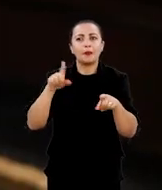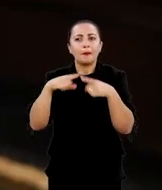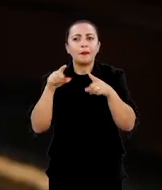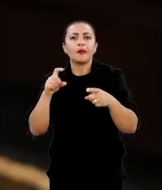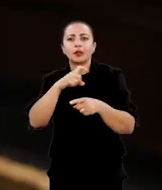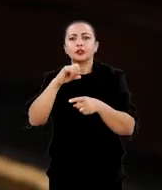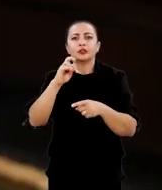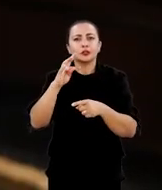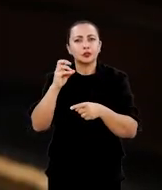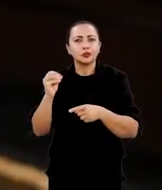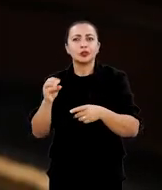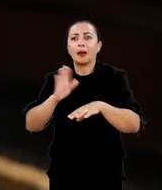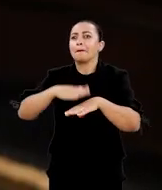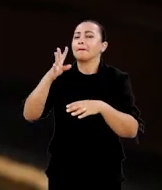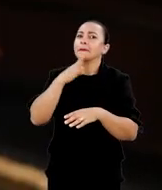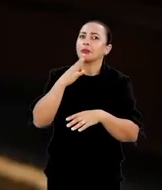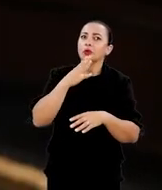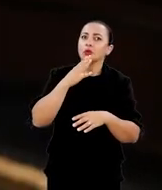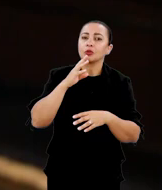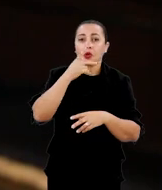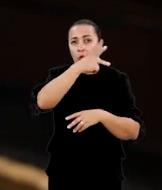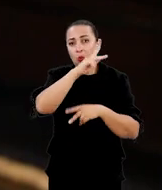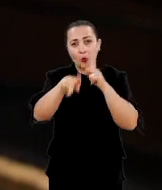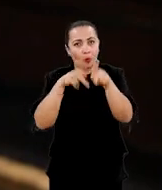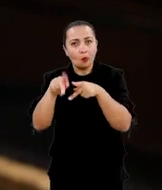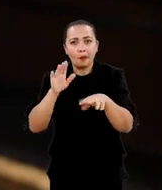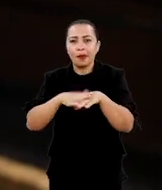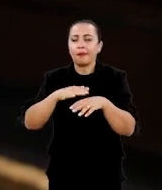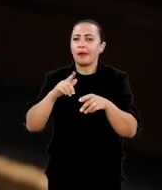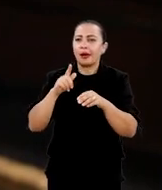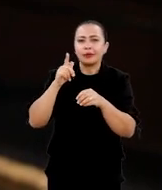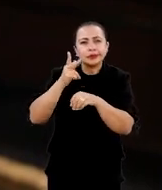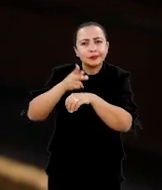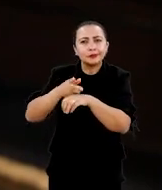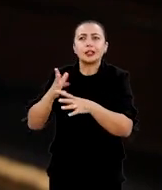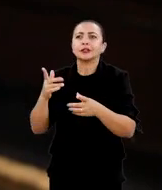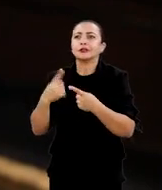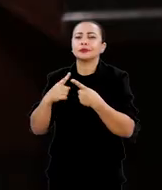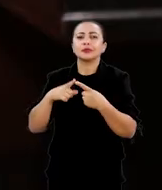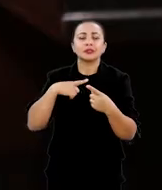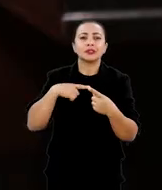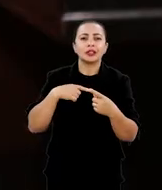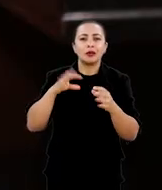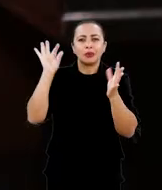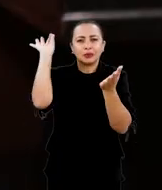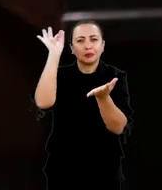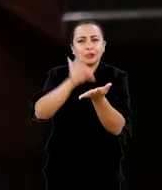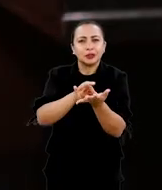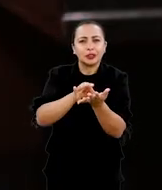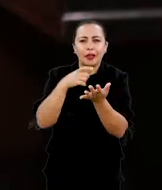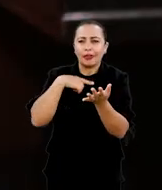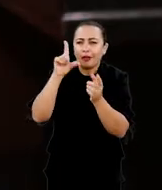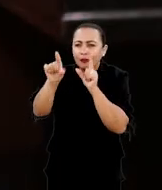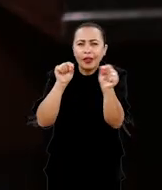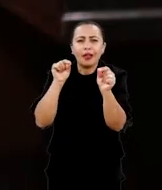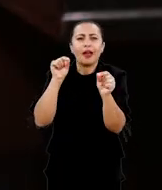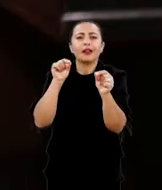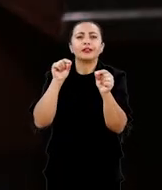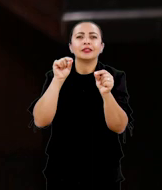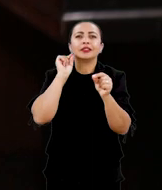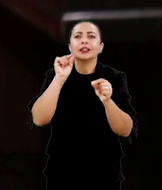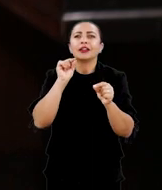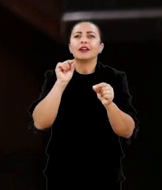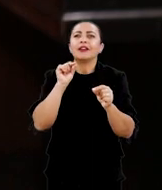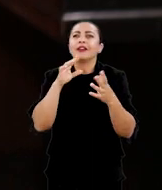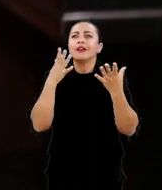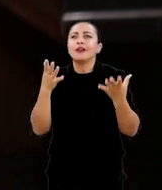que é a mais conhecida porque é a mais gravada e porque tem uma especificidade tem um detalhe com